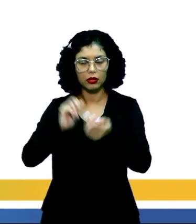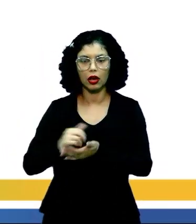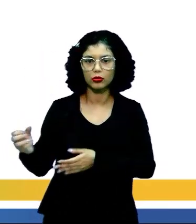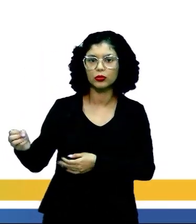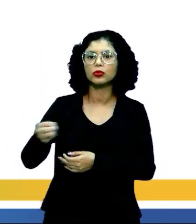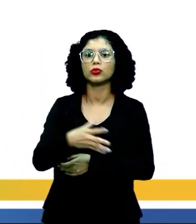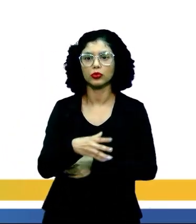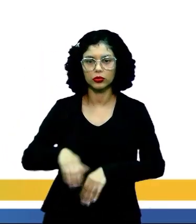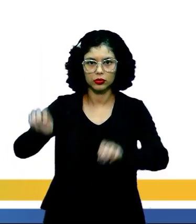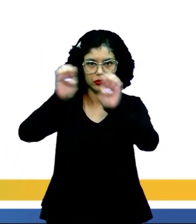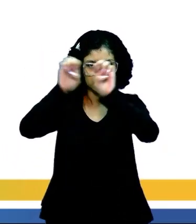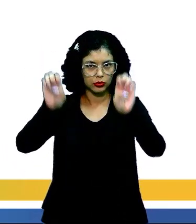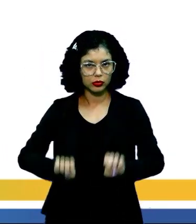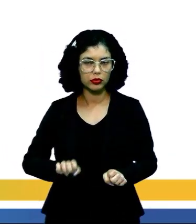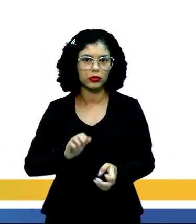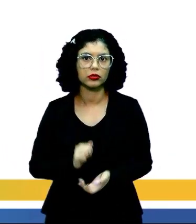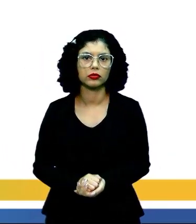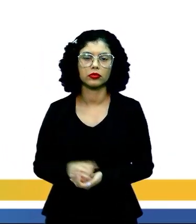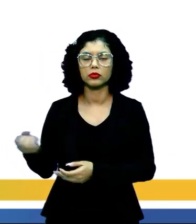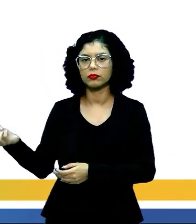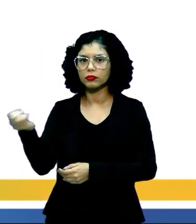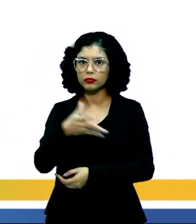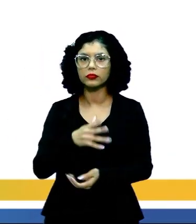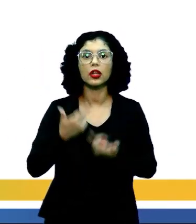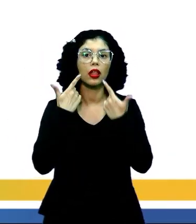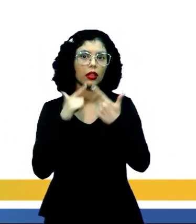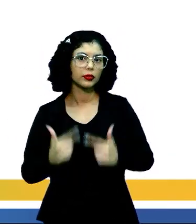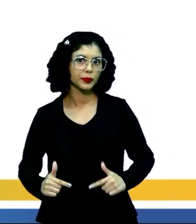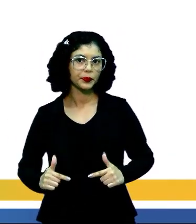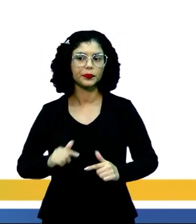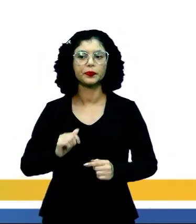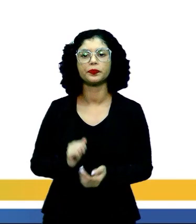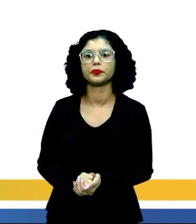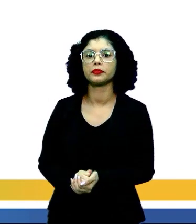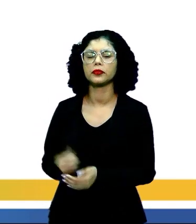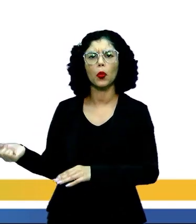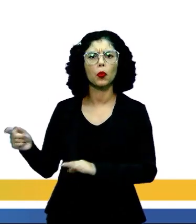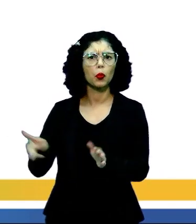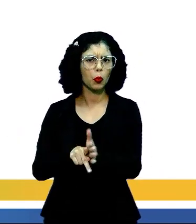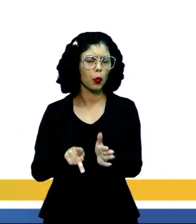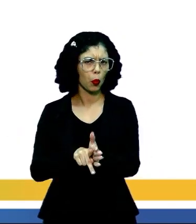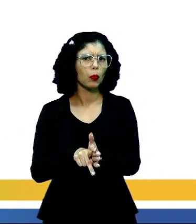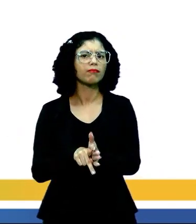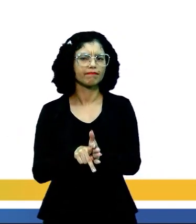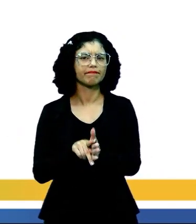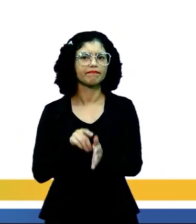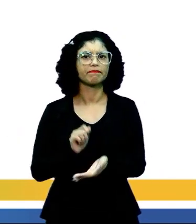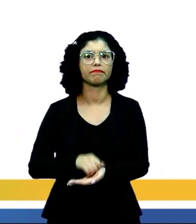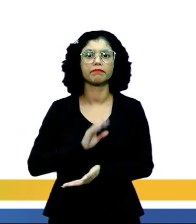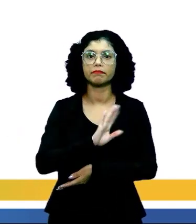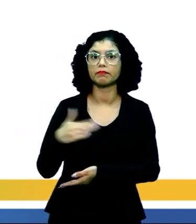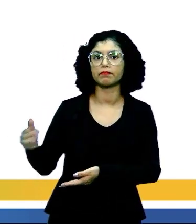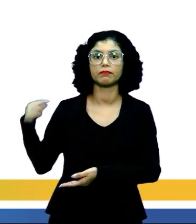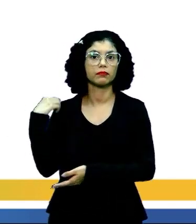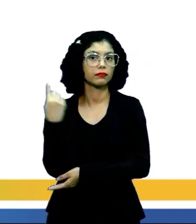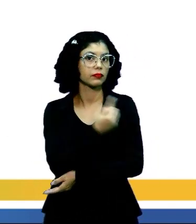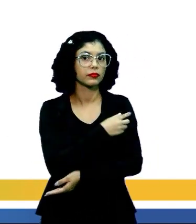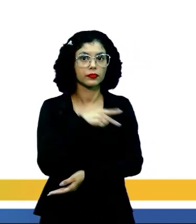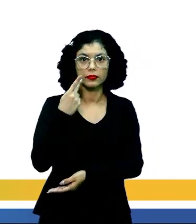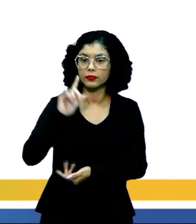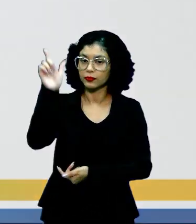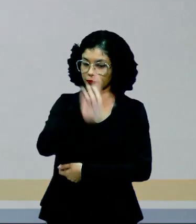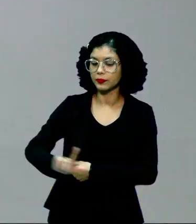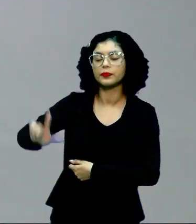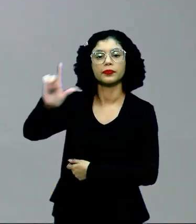inovar na estrutura, a inovar na linguagem. Obviamente, quando se fala de